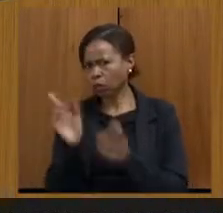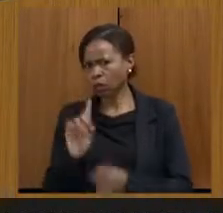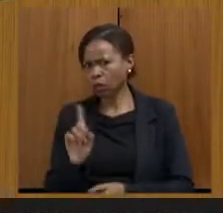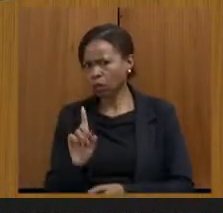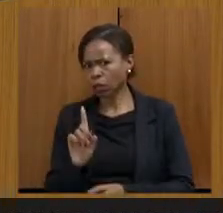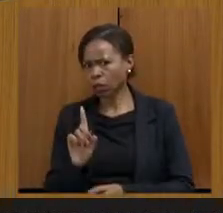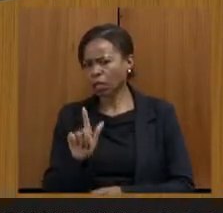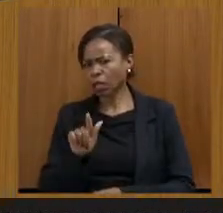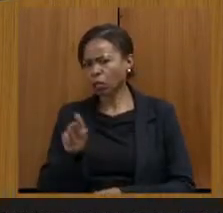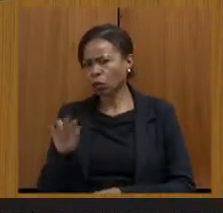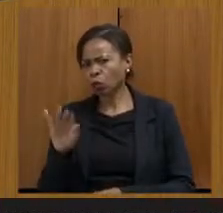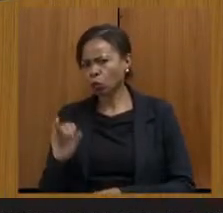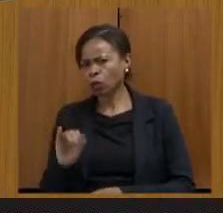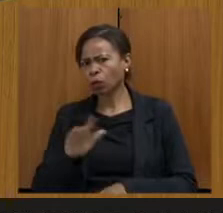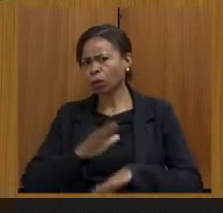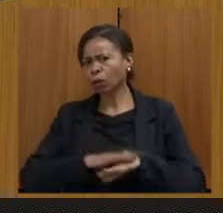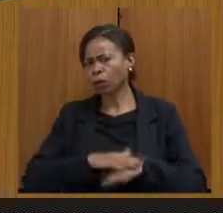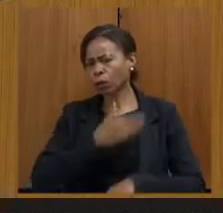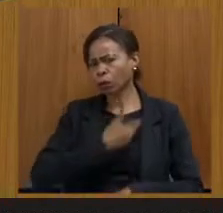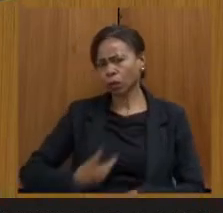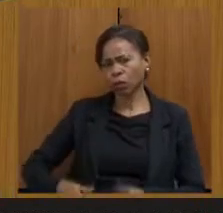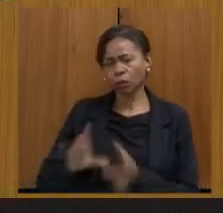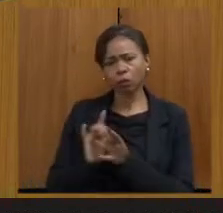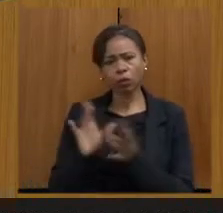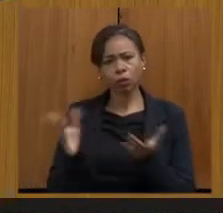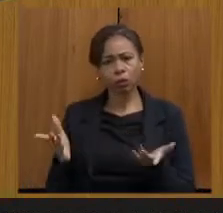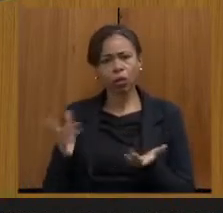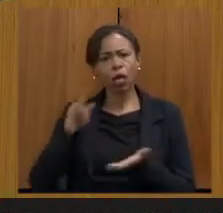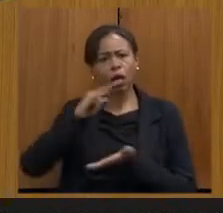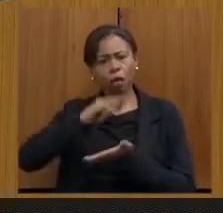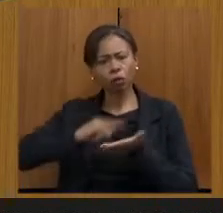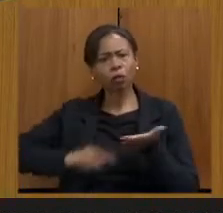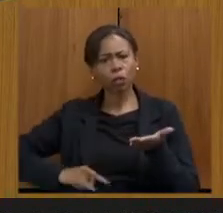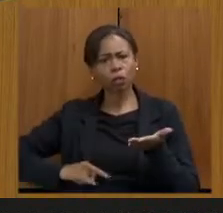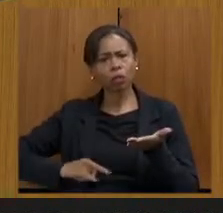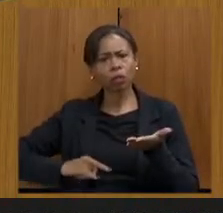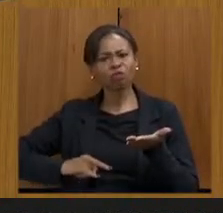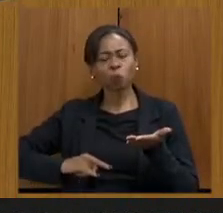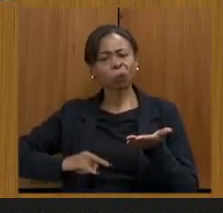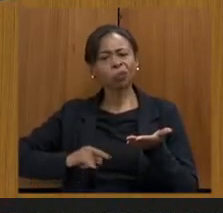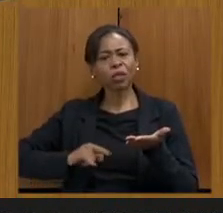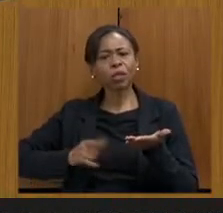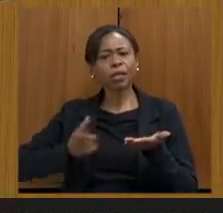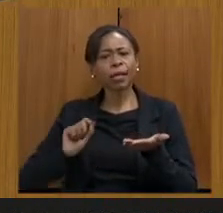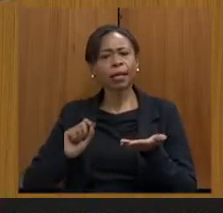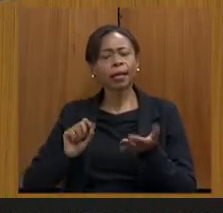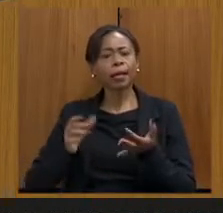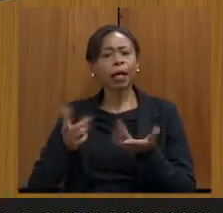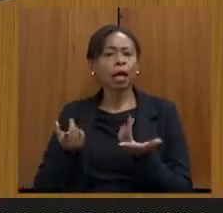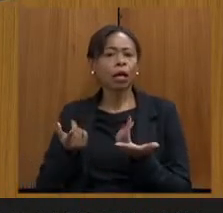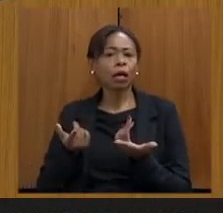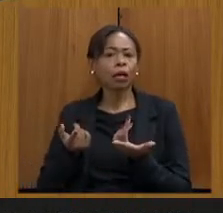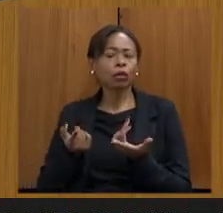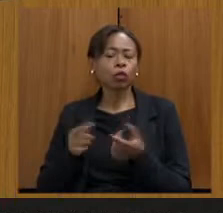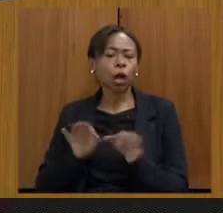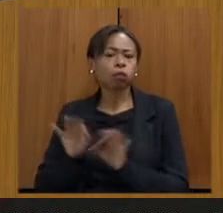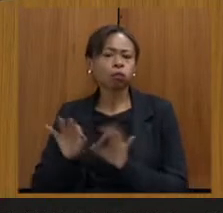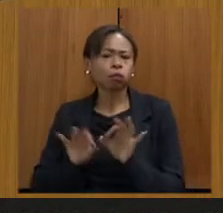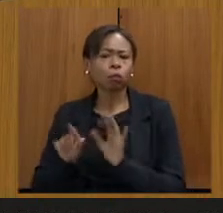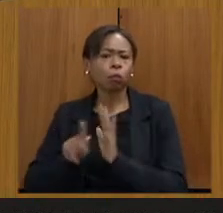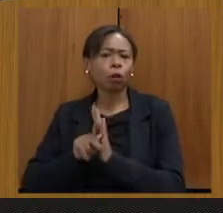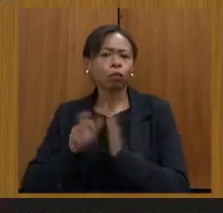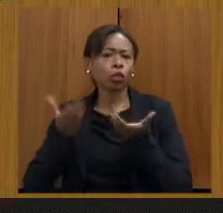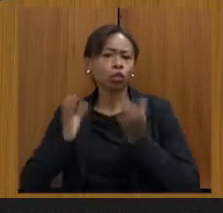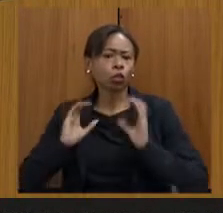GUT foi autorizada pelo Estado. É um termo de ajustamento de conduta. Sim, mas... atuação direta do Estado